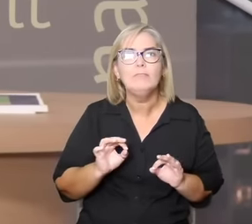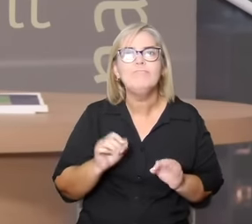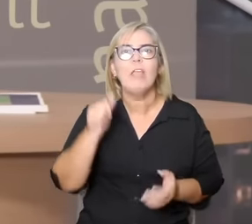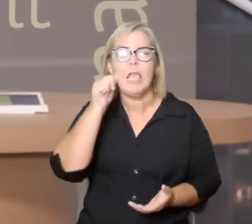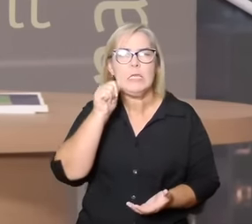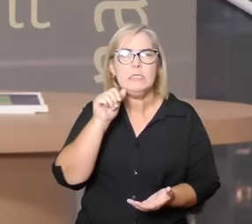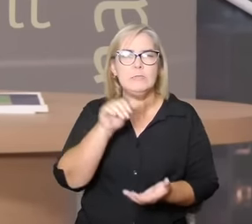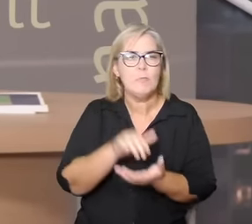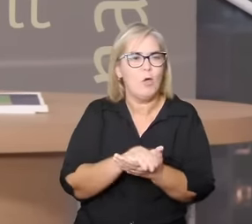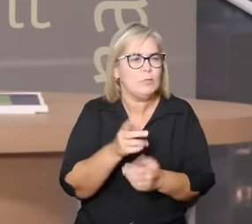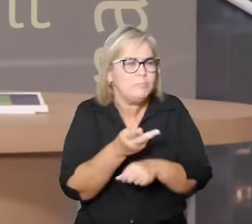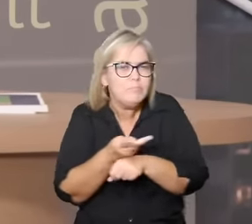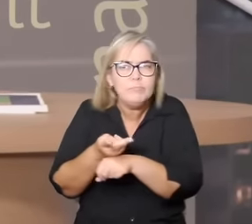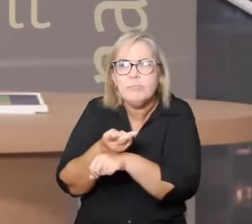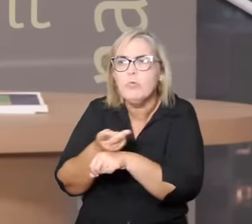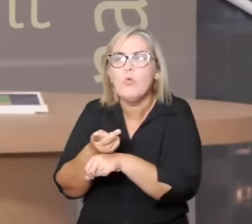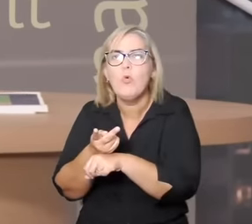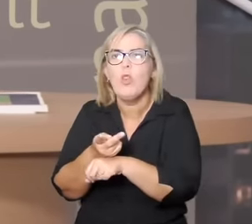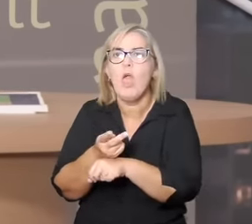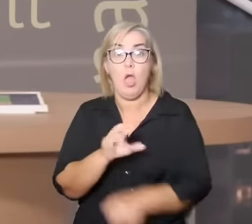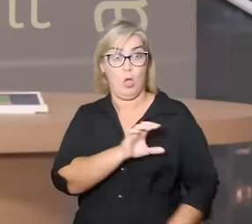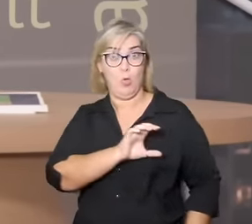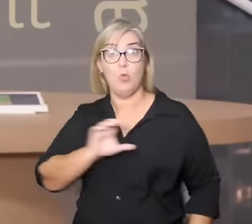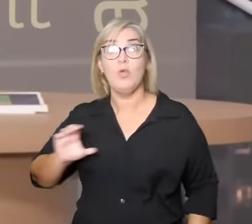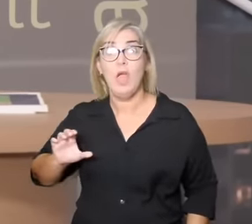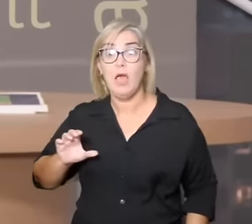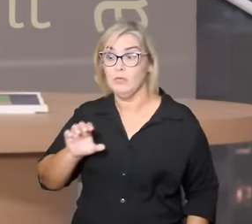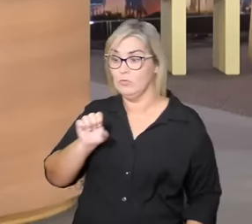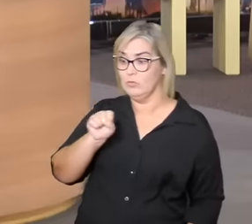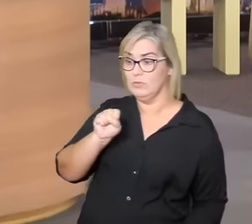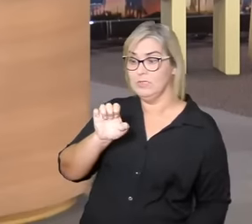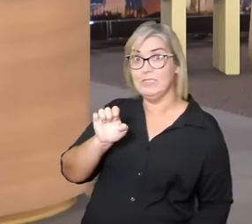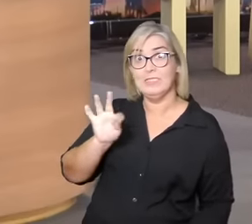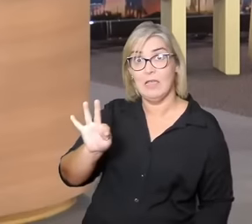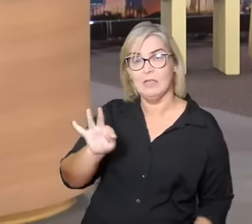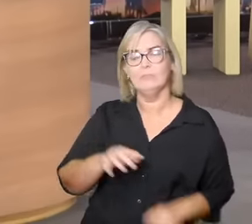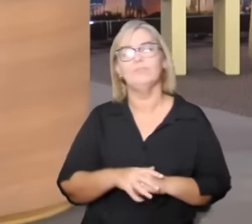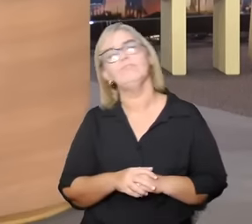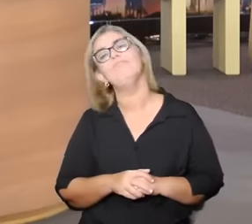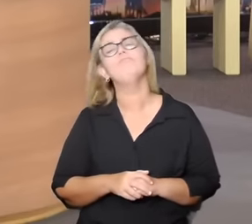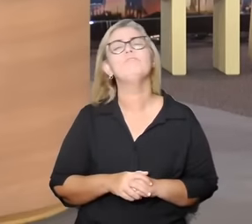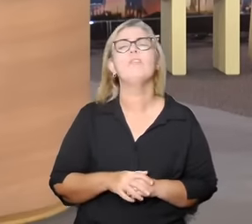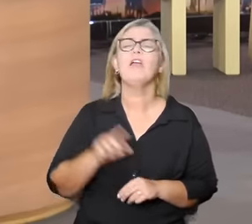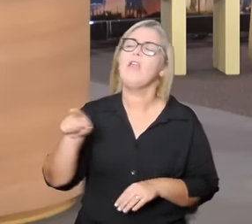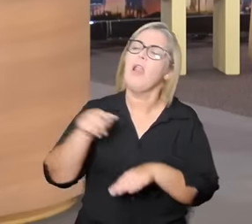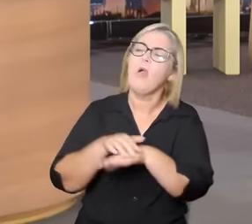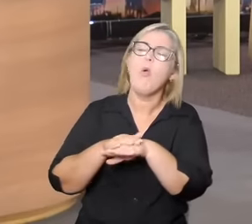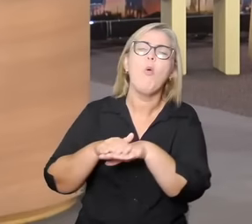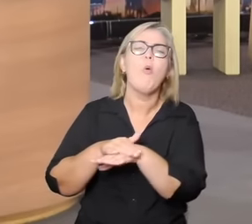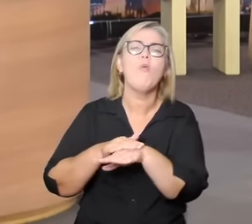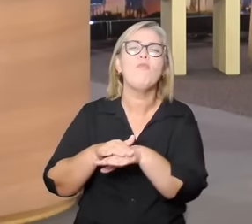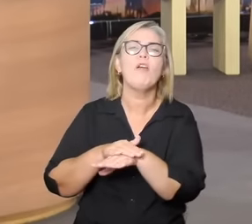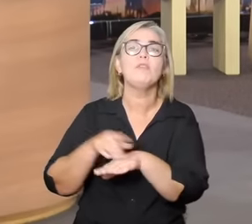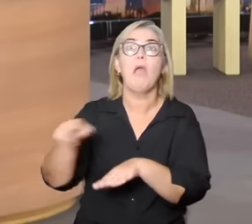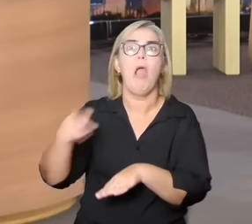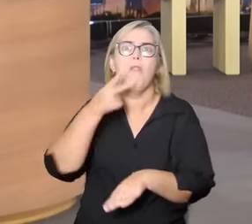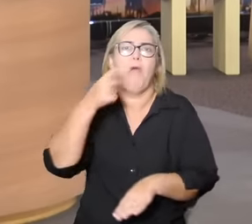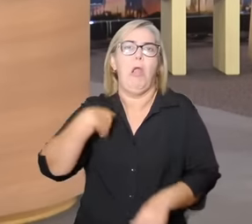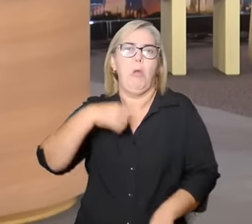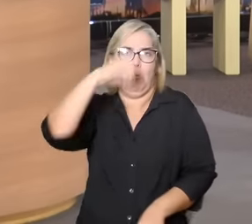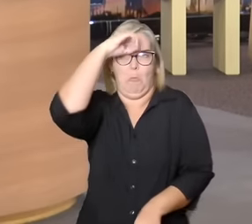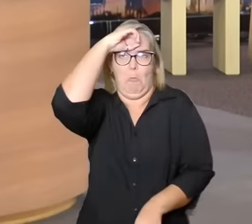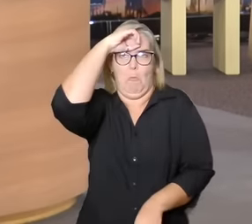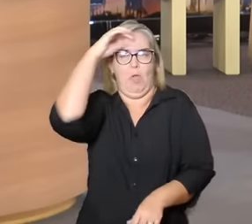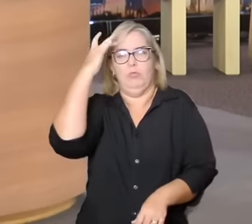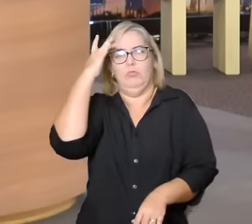do seu cunhado de Seth, que também é seu irmão. E ela vai até lá, e ele diz que não sabe qual foi o